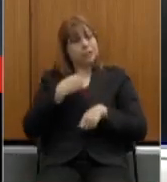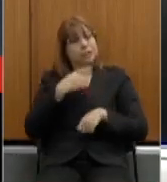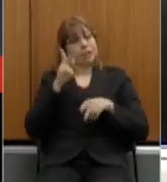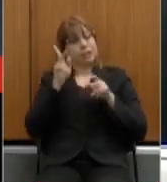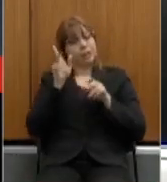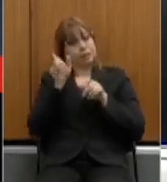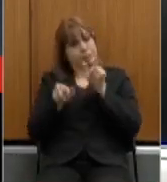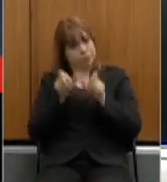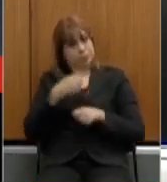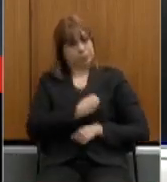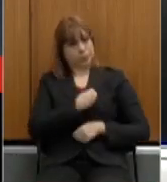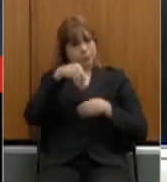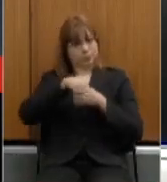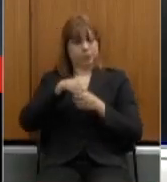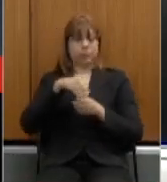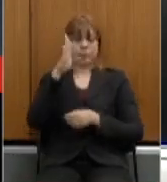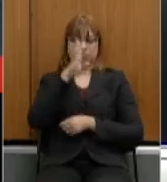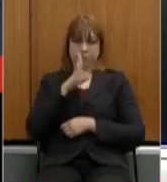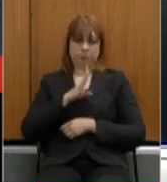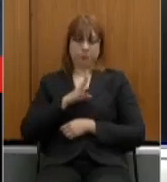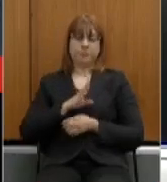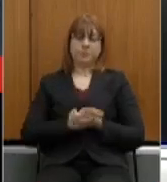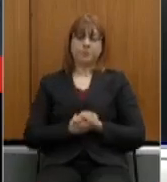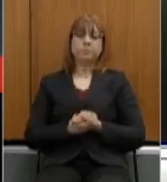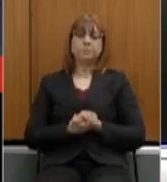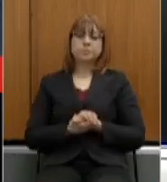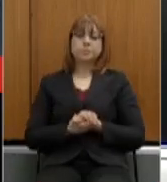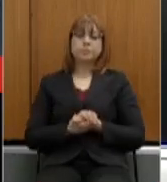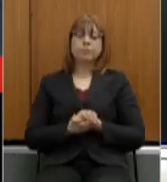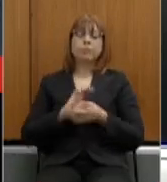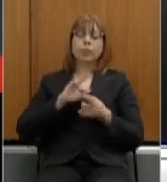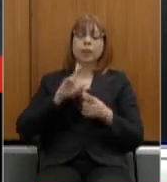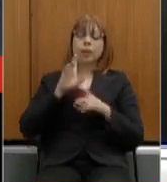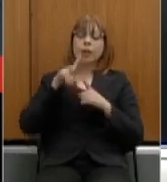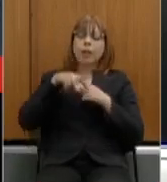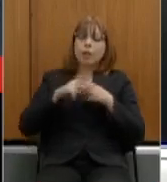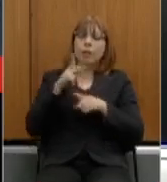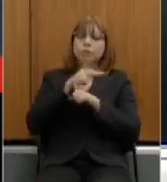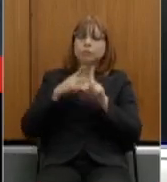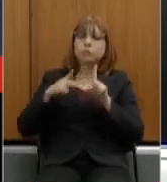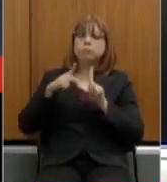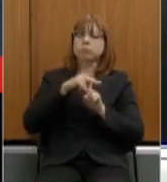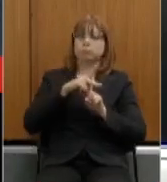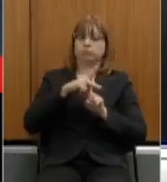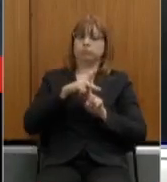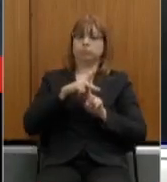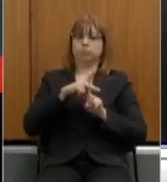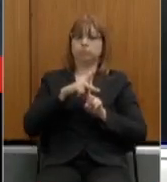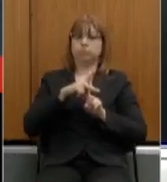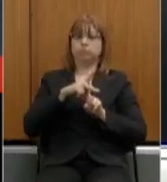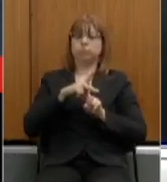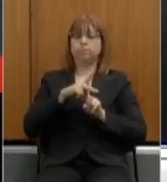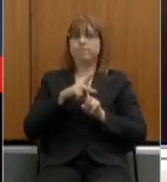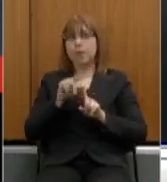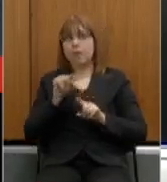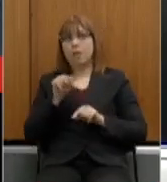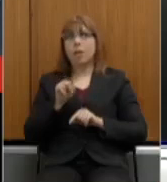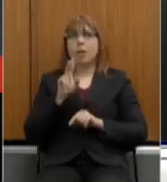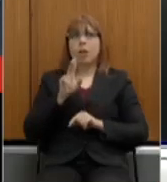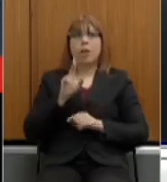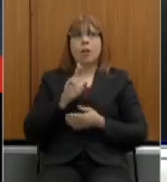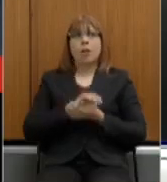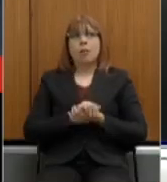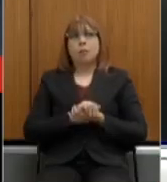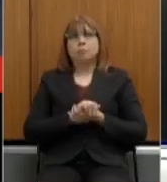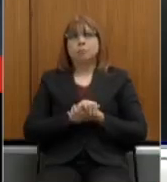nos últimos 30 anos. A reforma previdenciária, por sua vez, é uma das reformas de